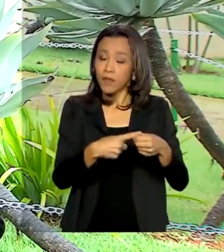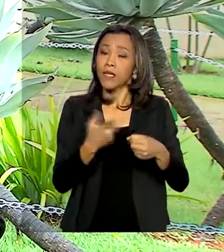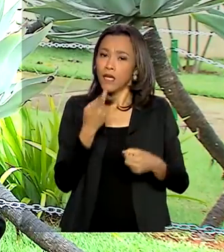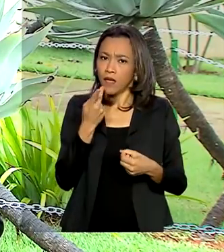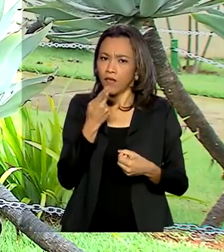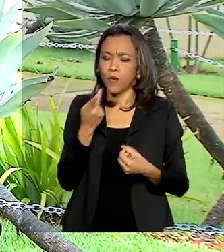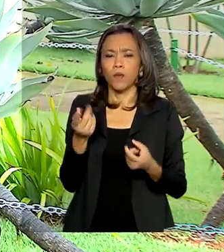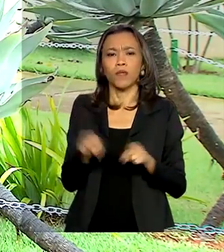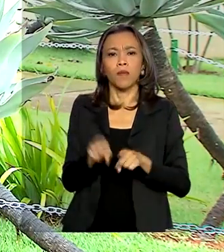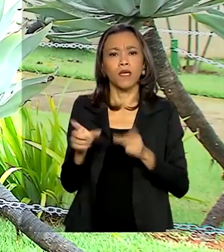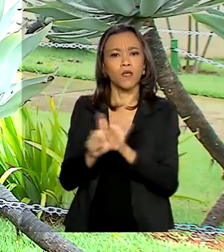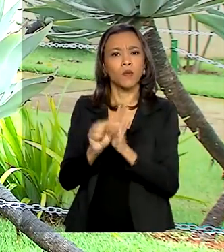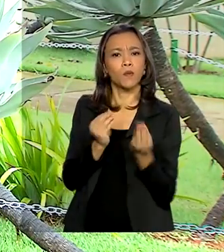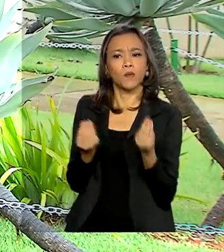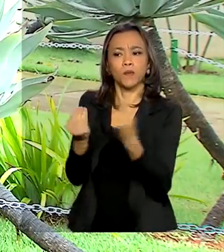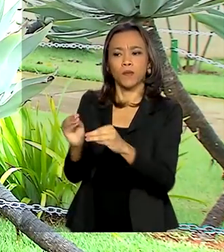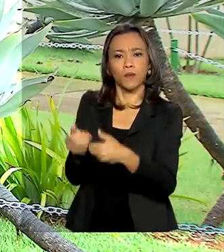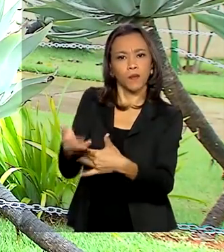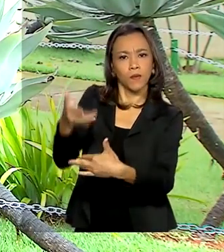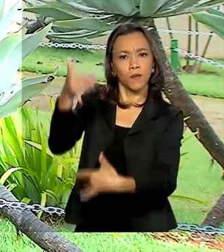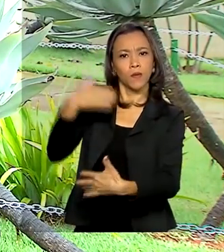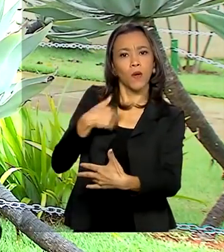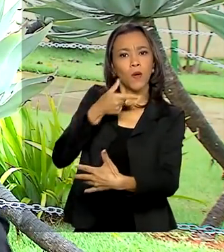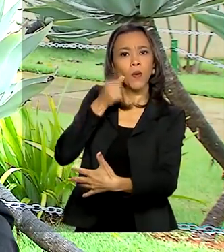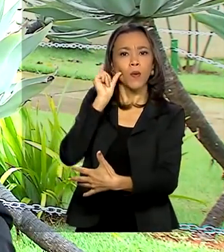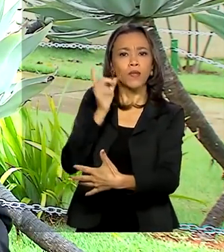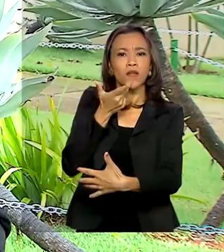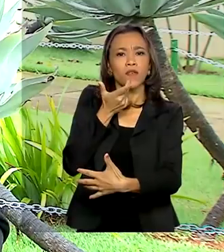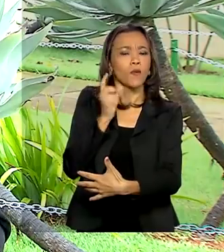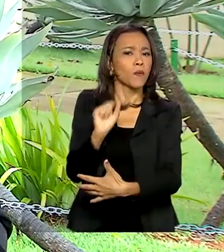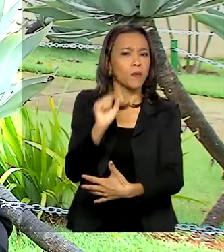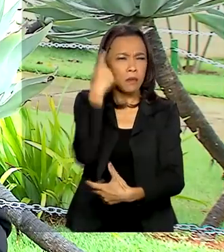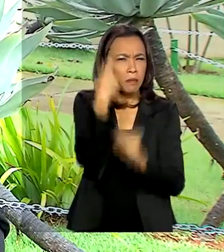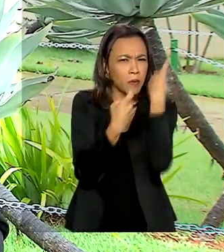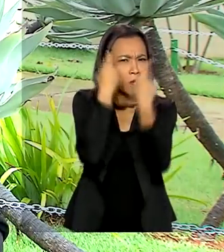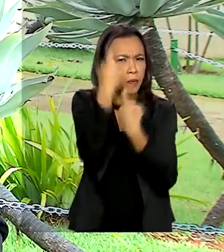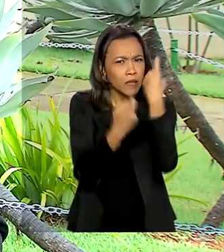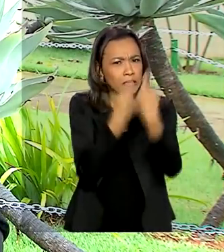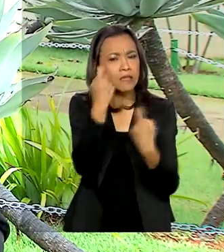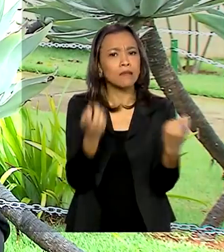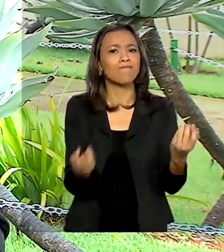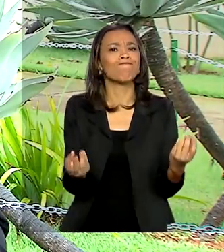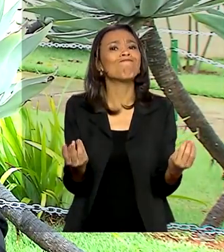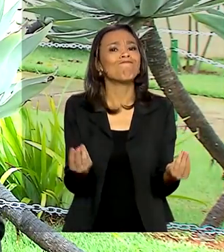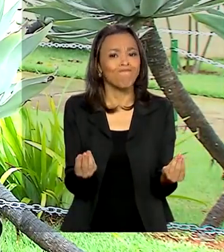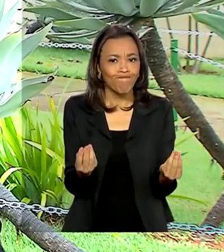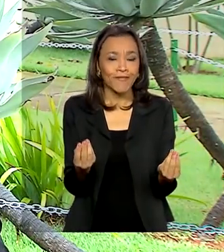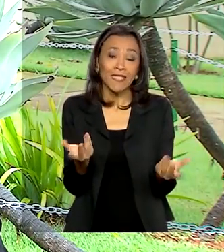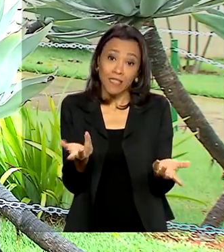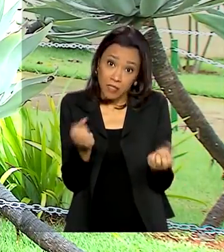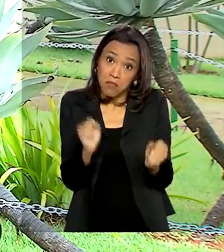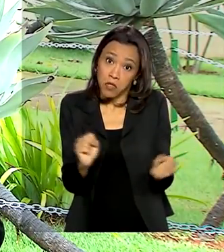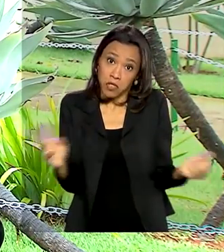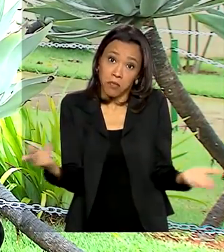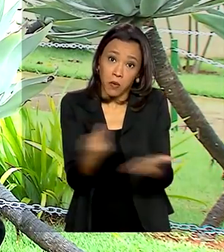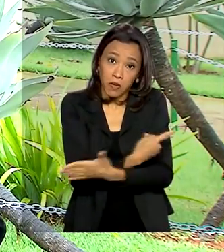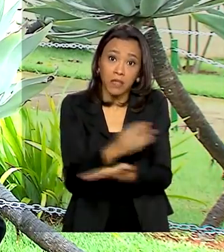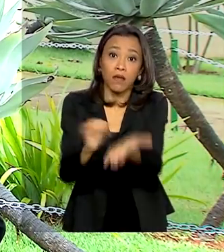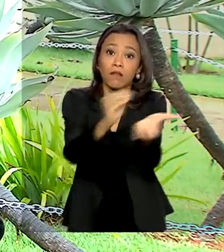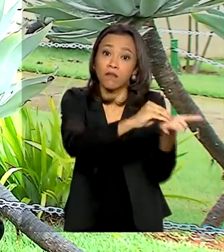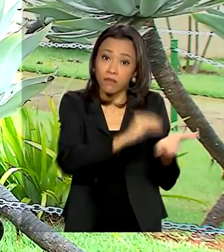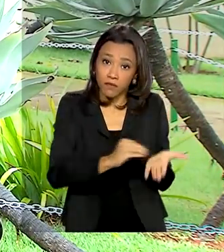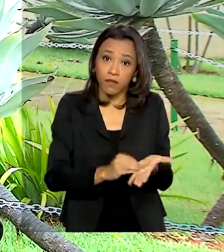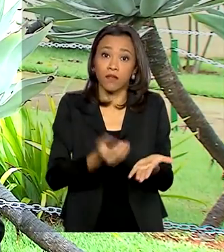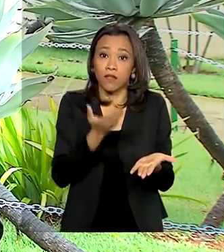Twitter, o presidente se manifestou ontem com uma preocupação com o desabastecimento que pode ser provocada por algumas